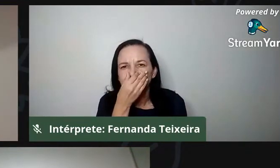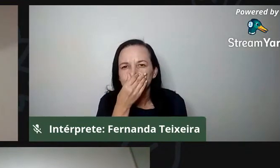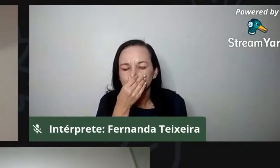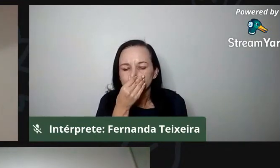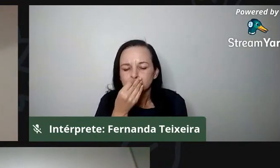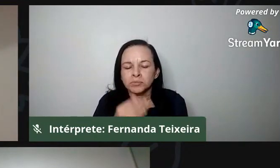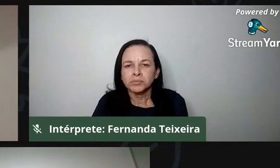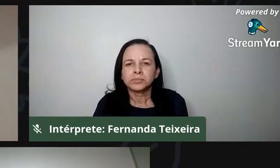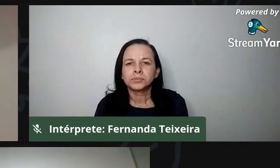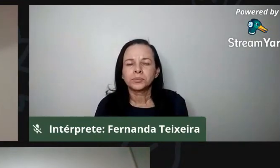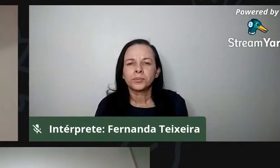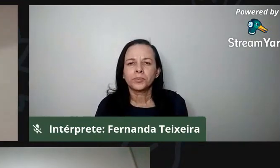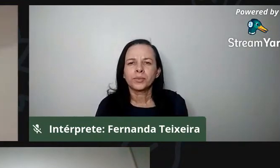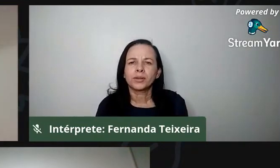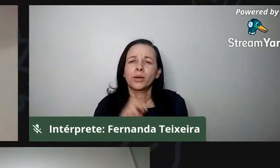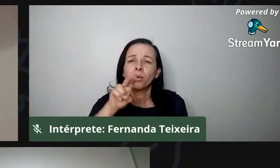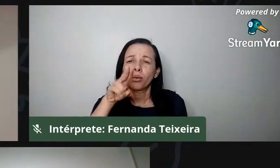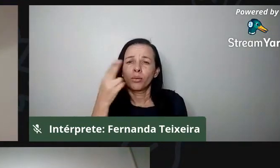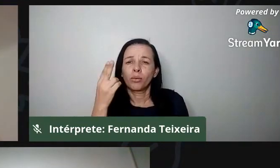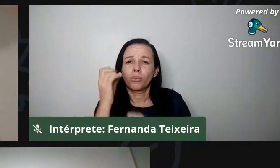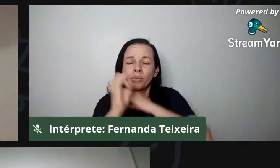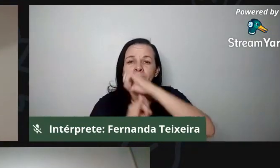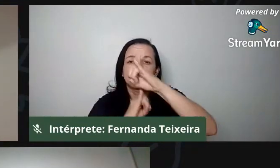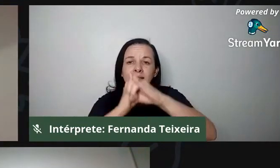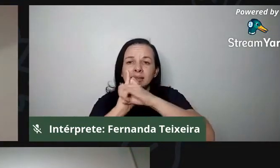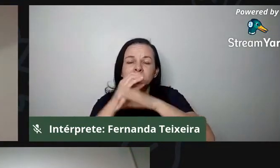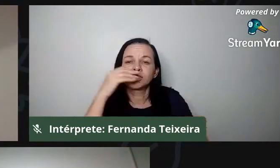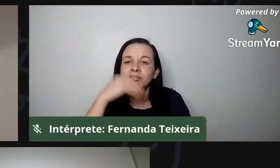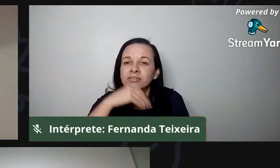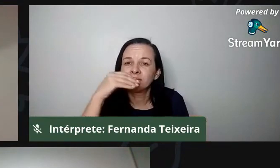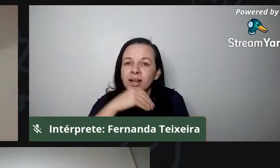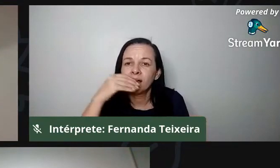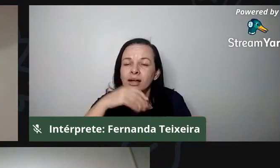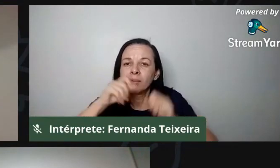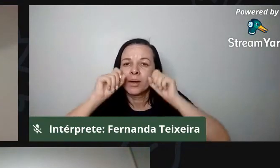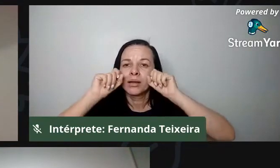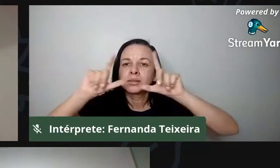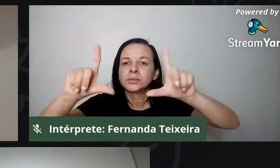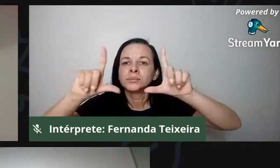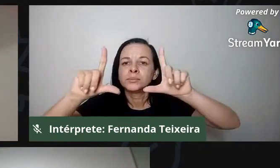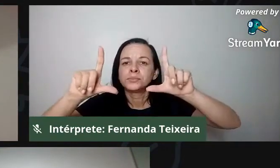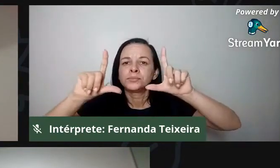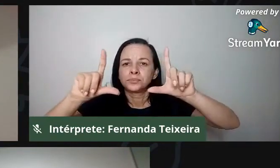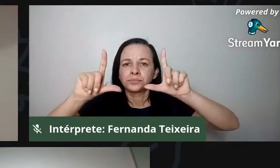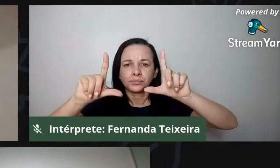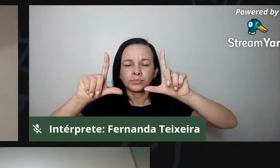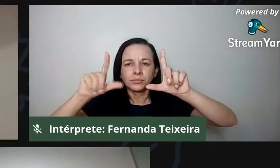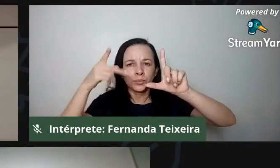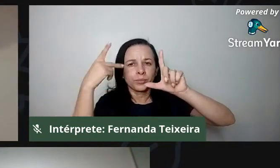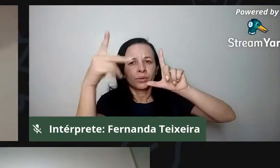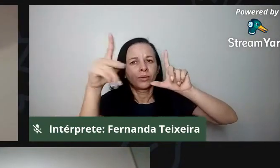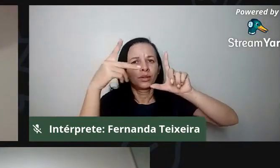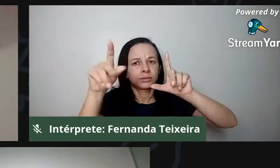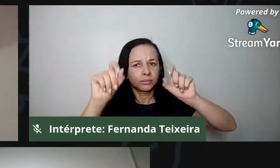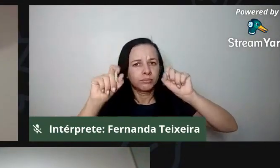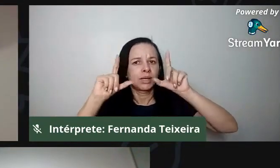Ou a internet está fraca para transmitir. Sua imagem está parecendo normal. Está muito boa.